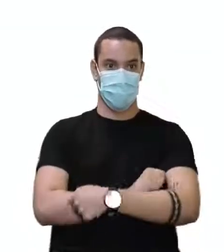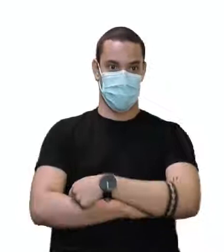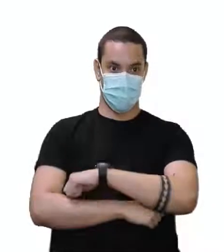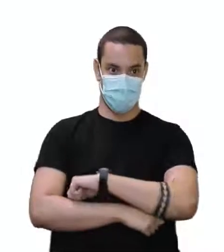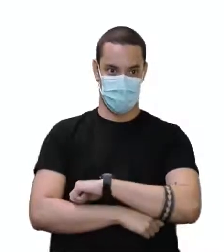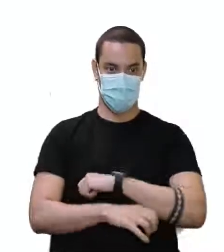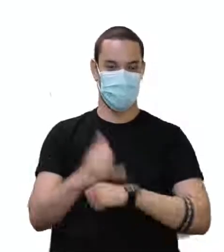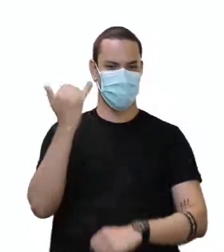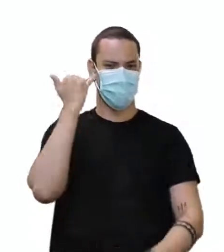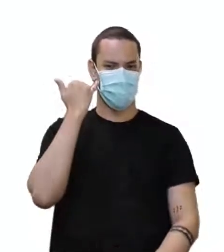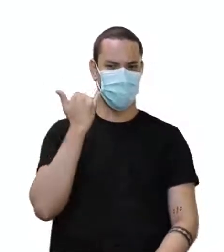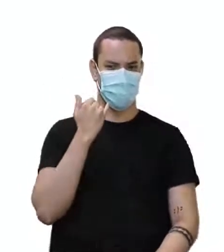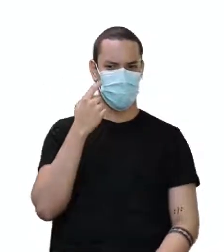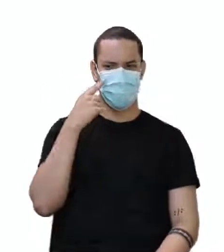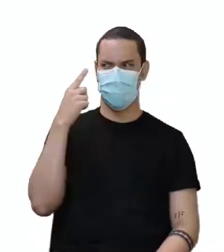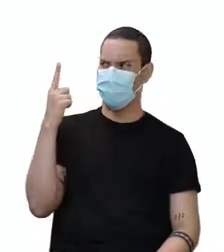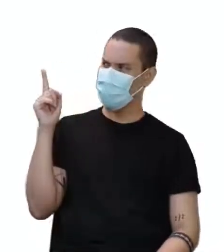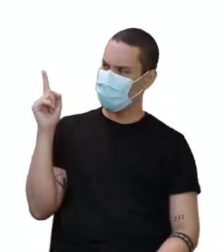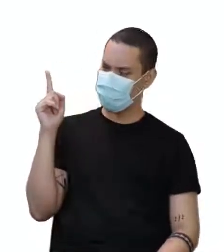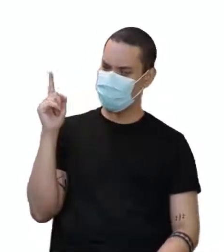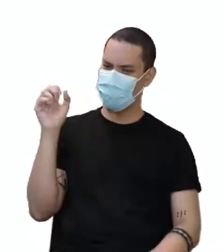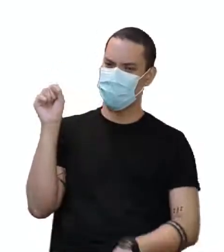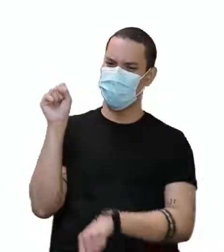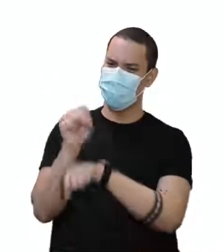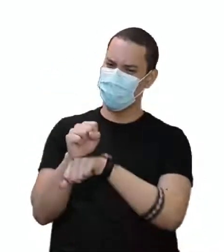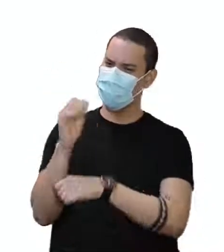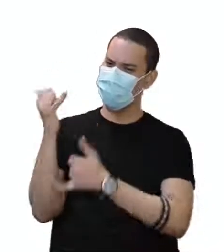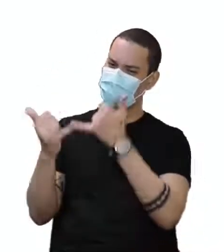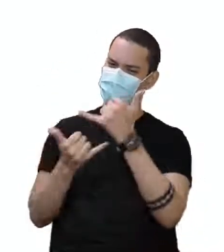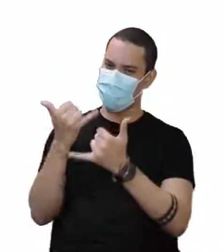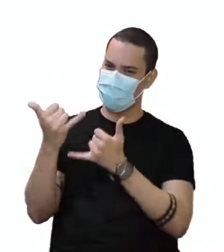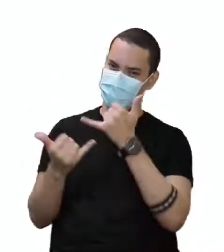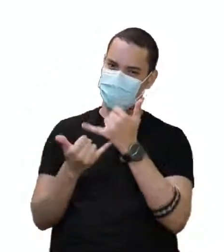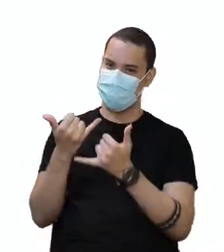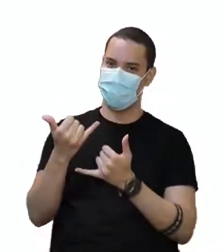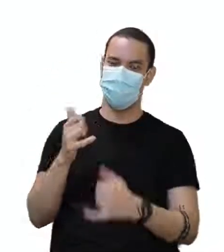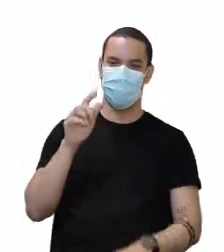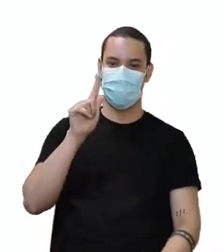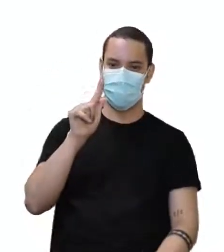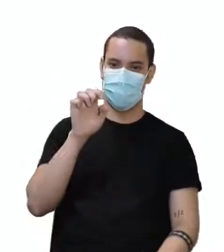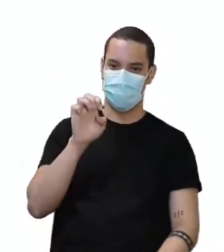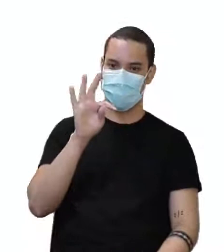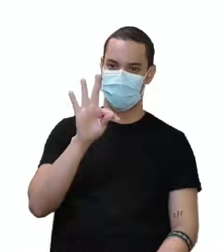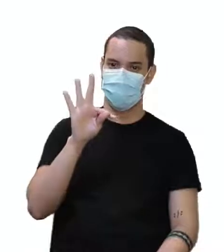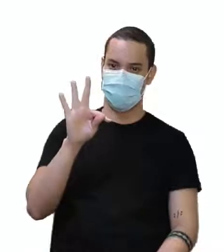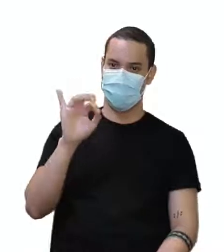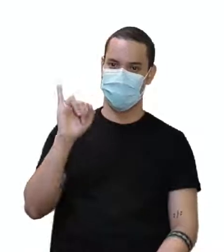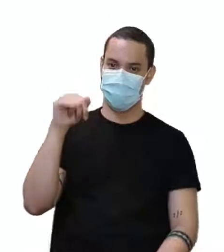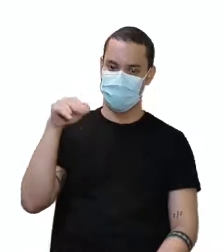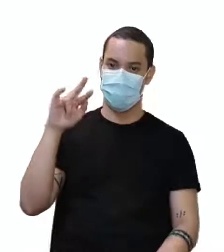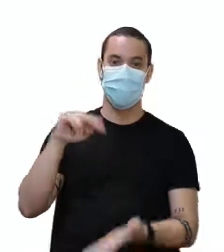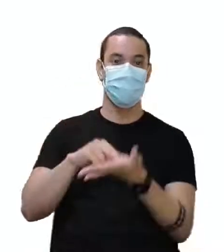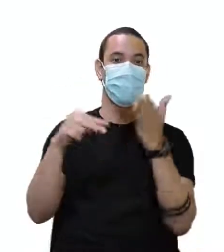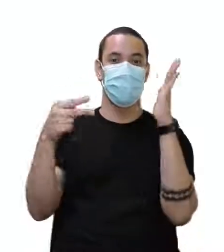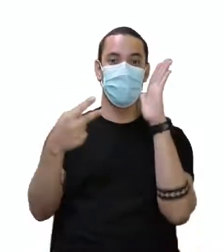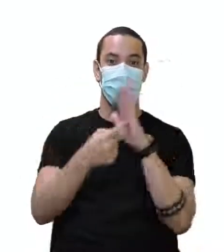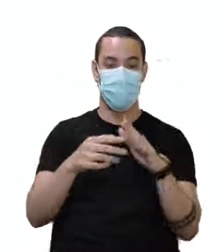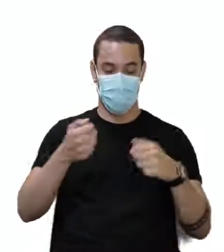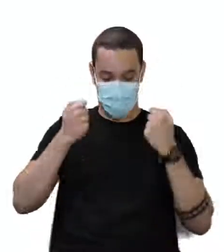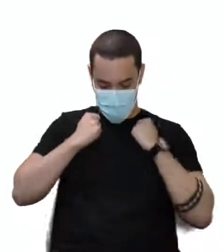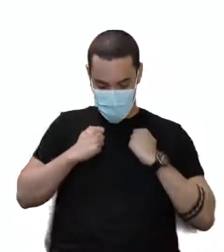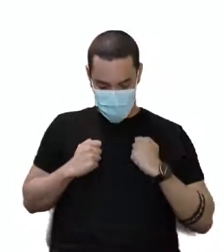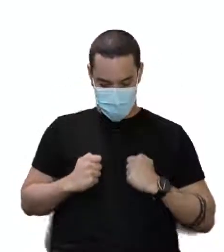o Vitor me olha assim, teacher, para de brincar. Getting não é dormindo. É o quê? Se vestindo.